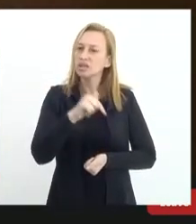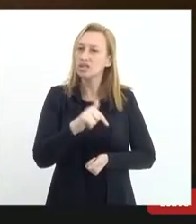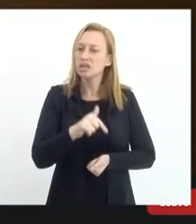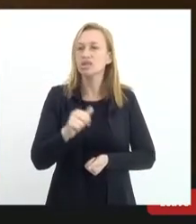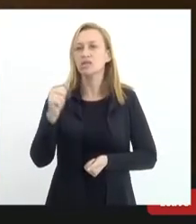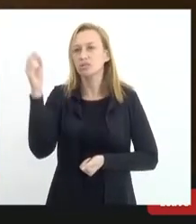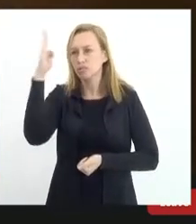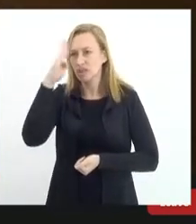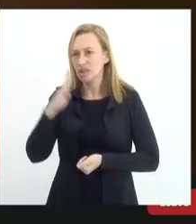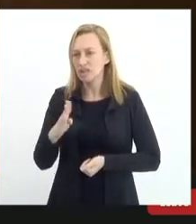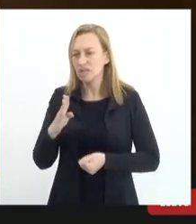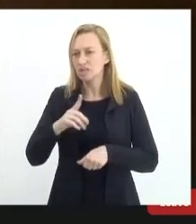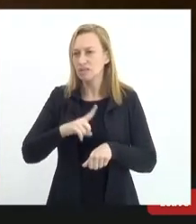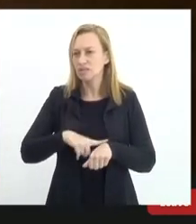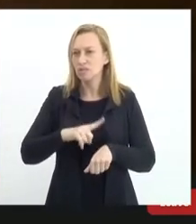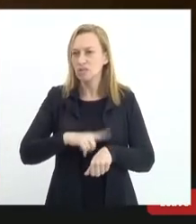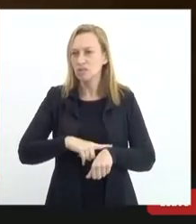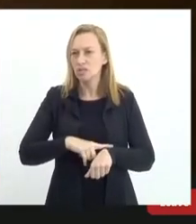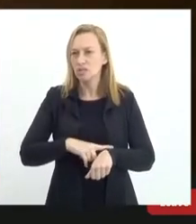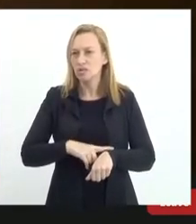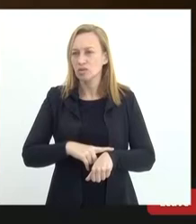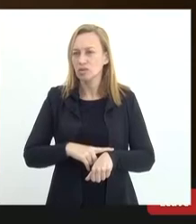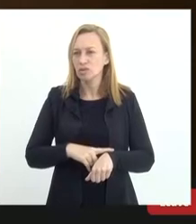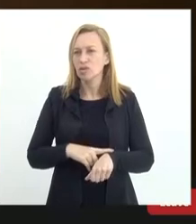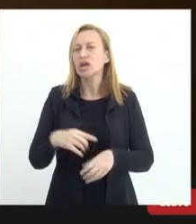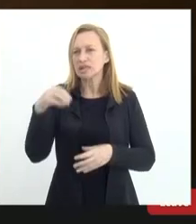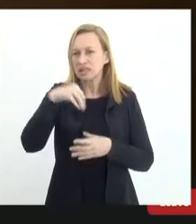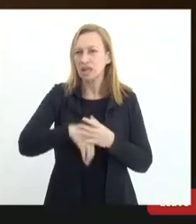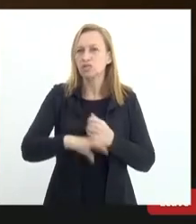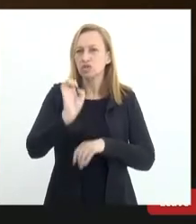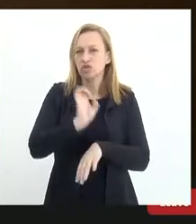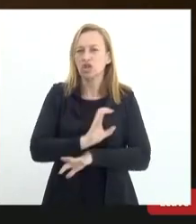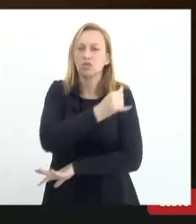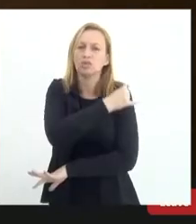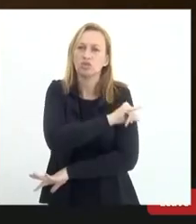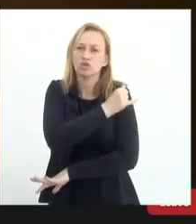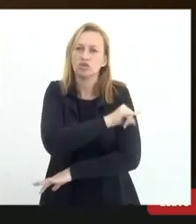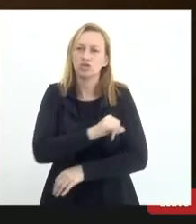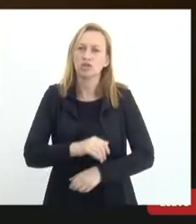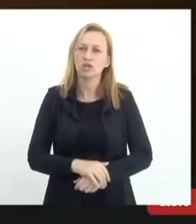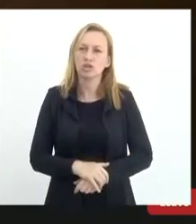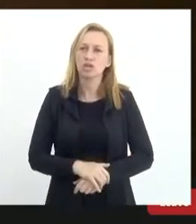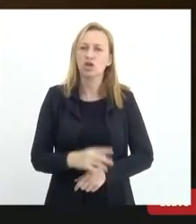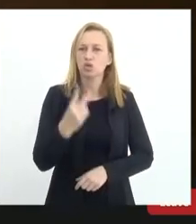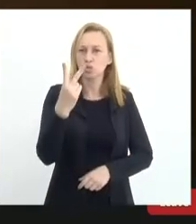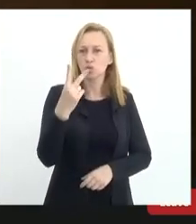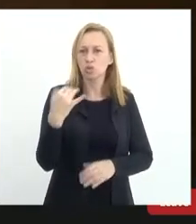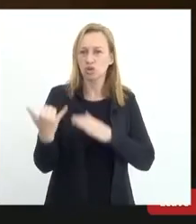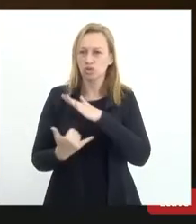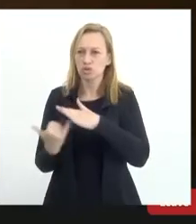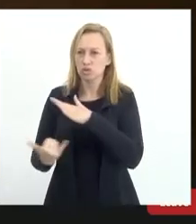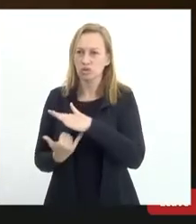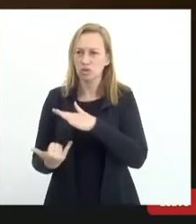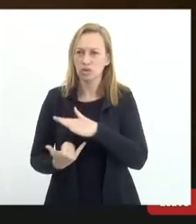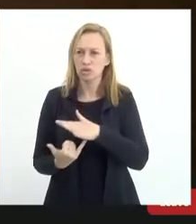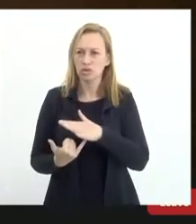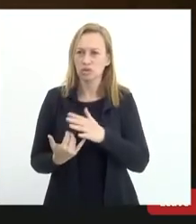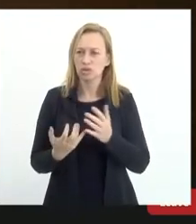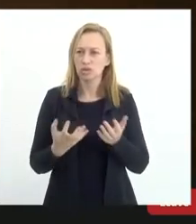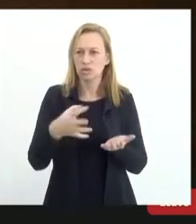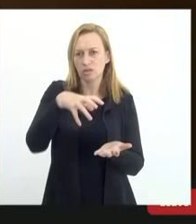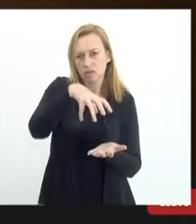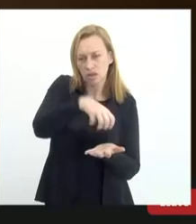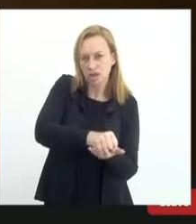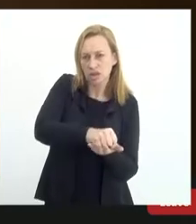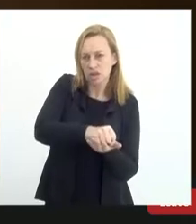Brasil, nesse momento, dentro do estado do rio, duas instituições que estão recebendo cadastramento